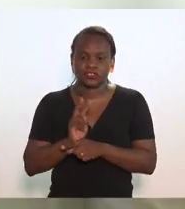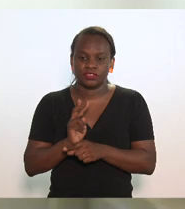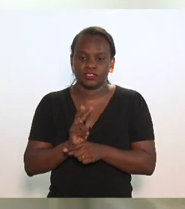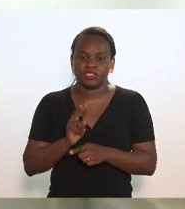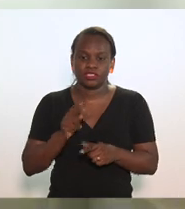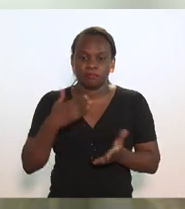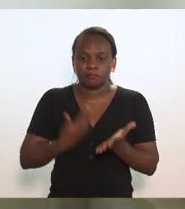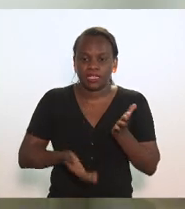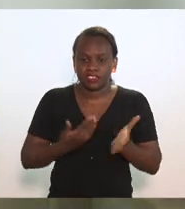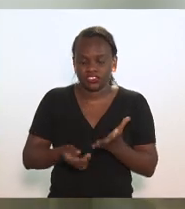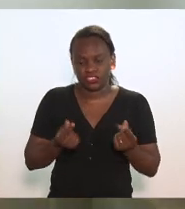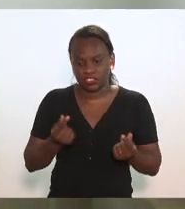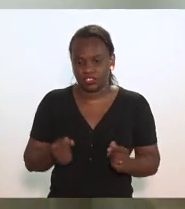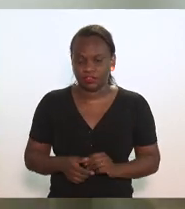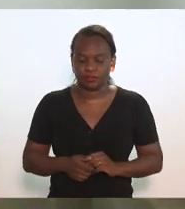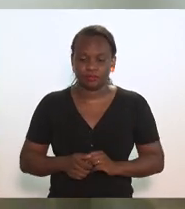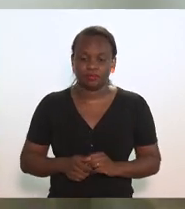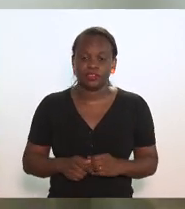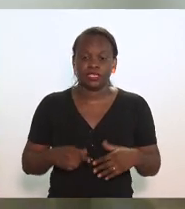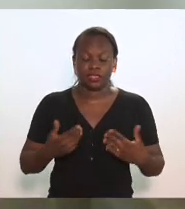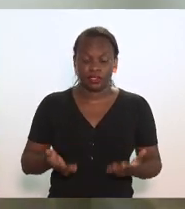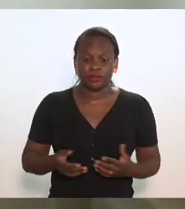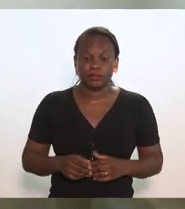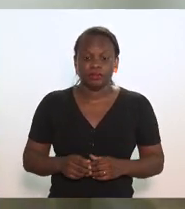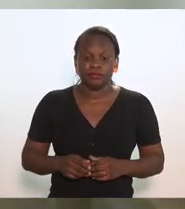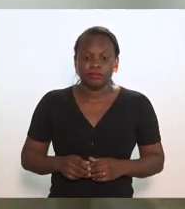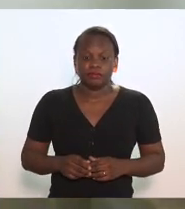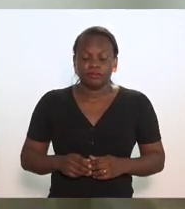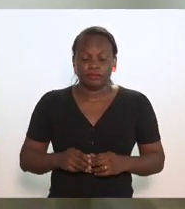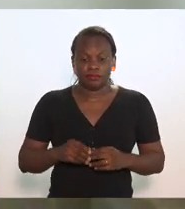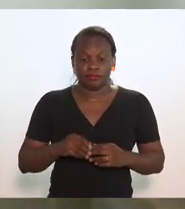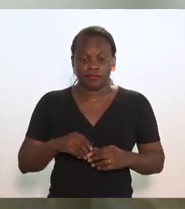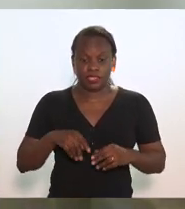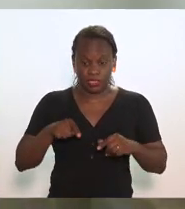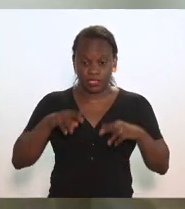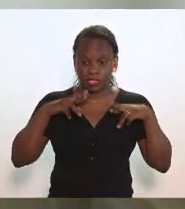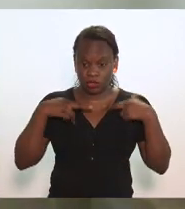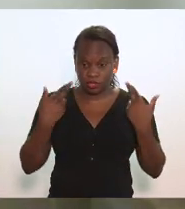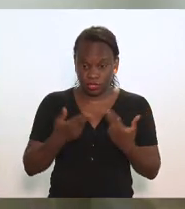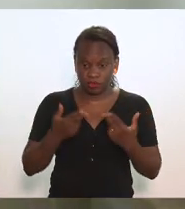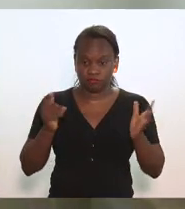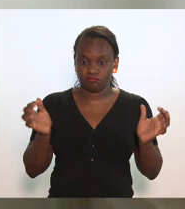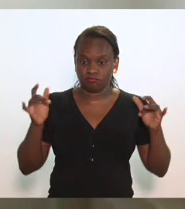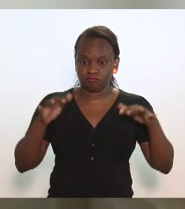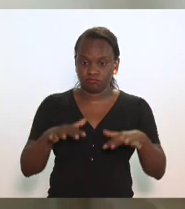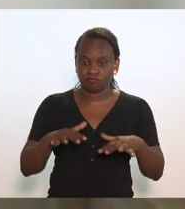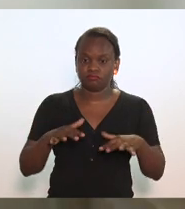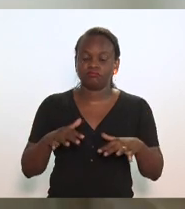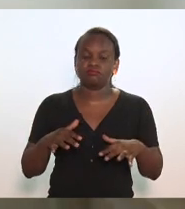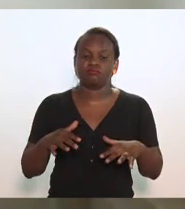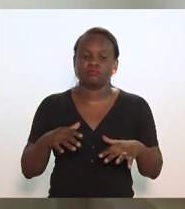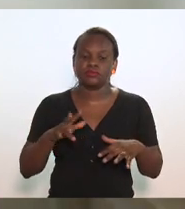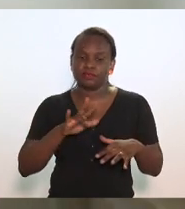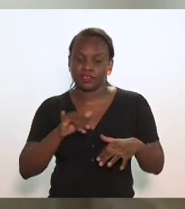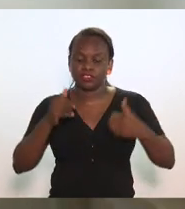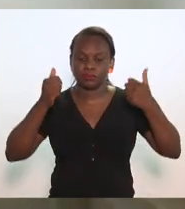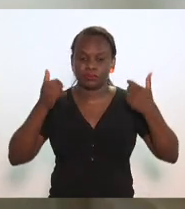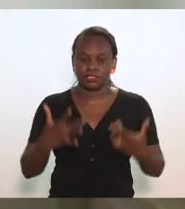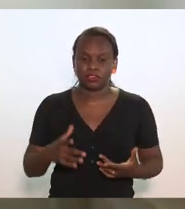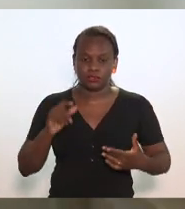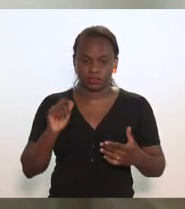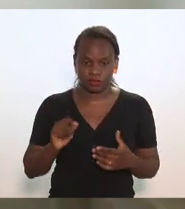perda de receita. Bom, então, a nossa audiência pública vai versar